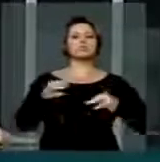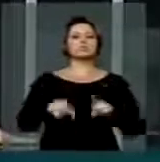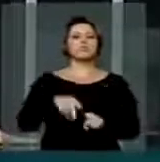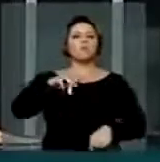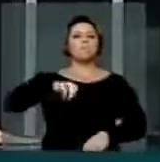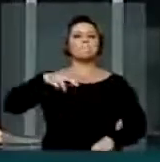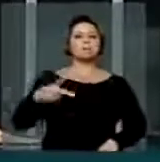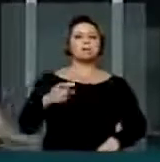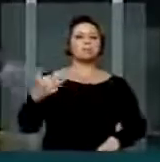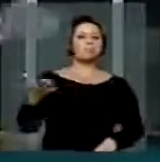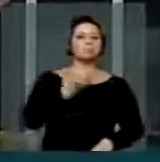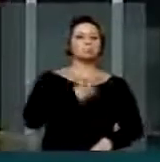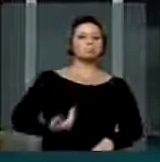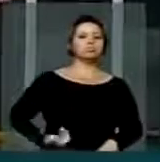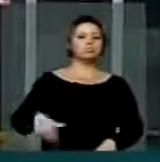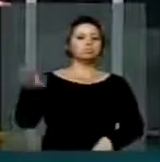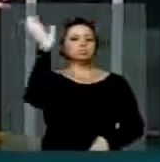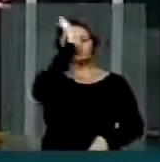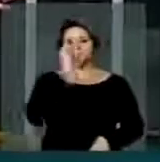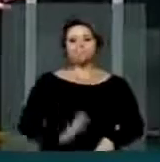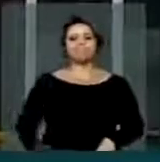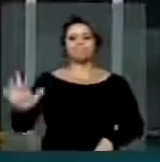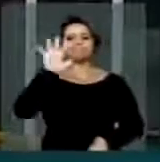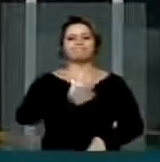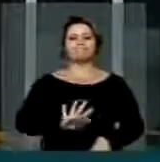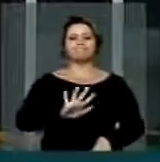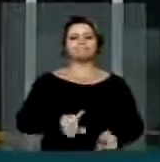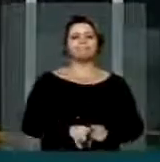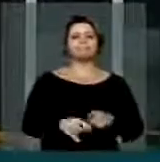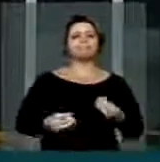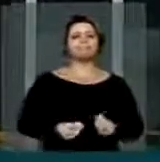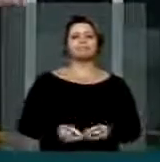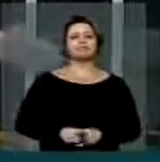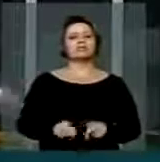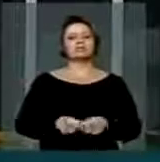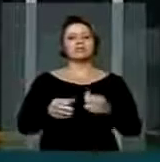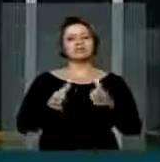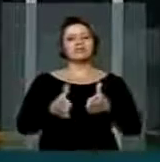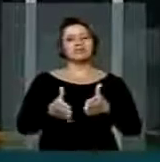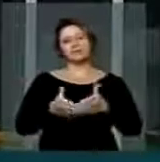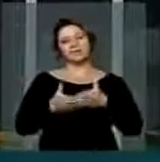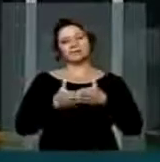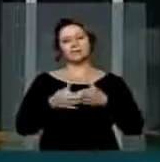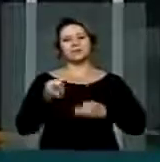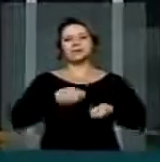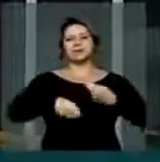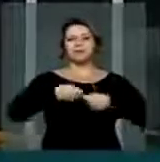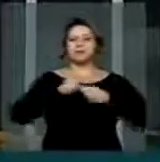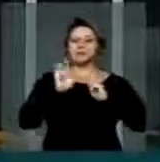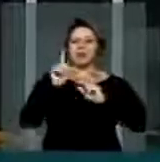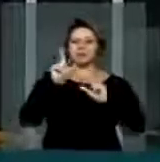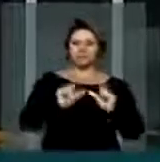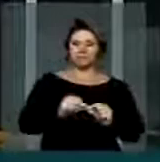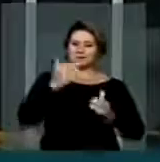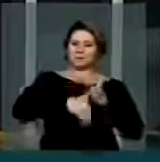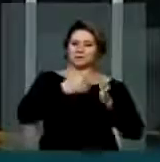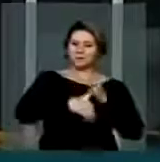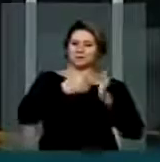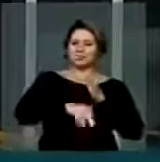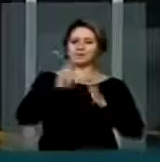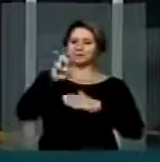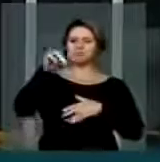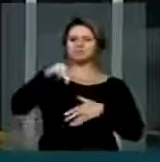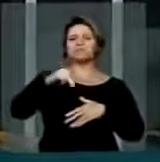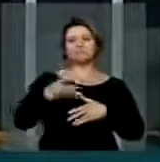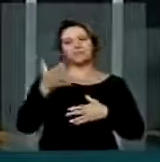públicos de todo o país. Então, quero agradecer, senhor presidente, e atendendo o pedido de vossa excelência, estou dando economia aí de cinco minutos para que outros colegas possam fazer uso desta